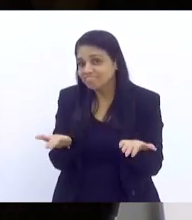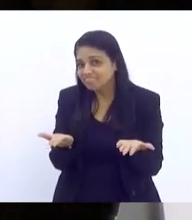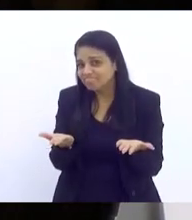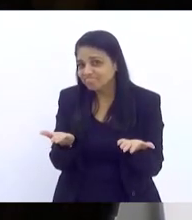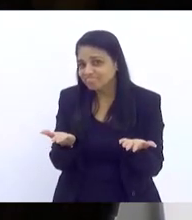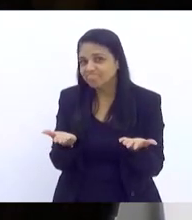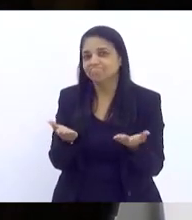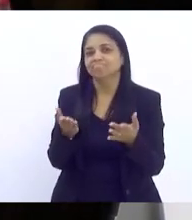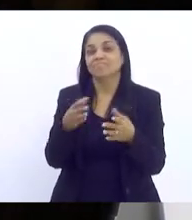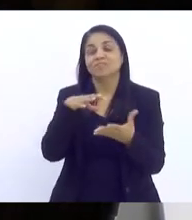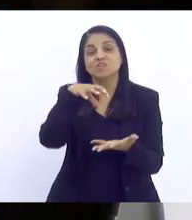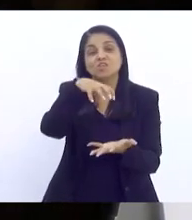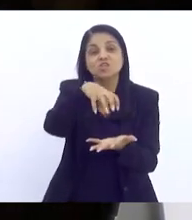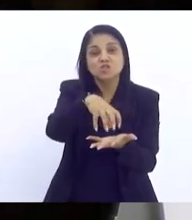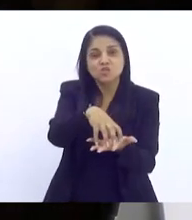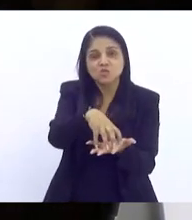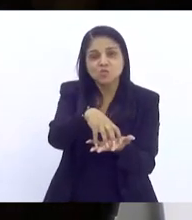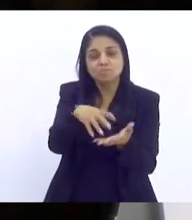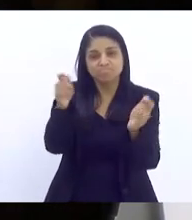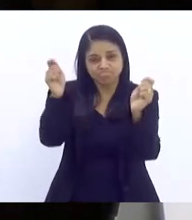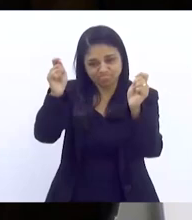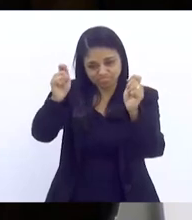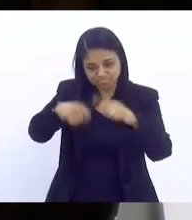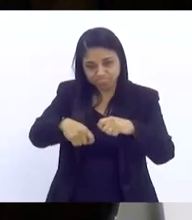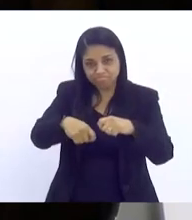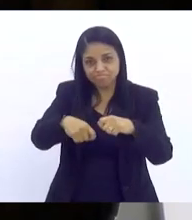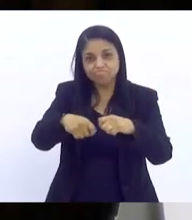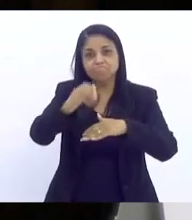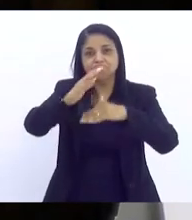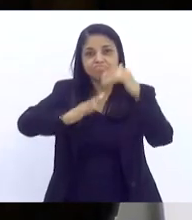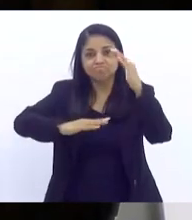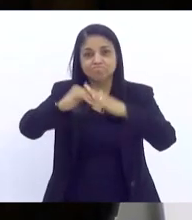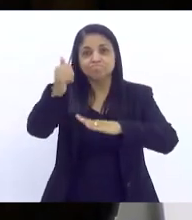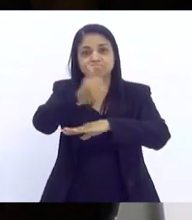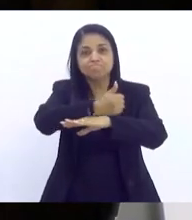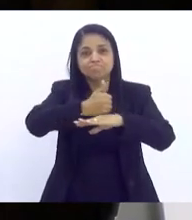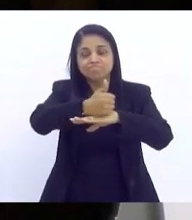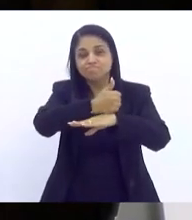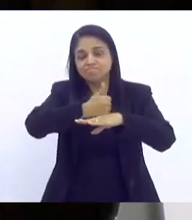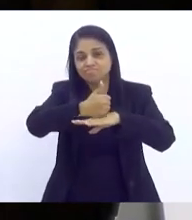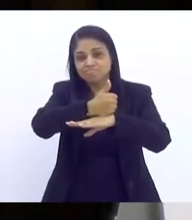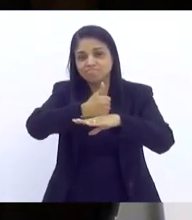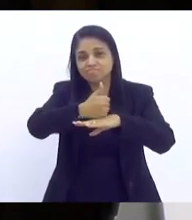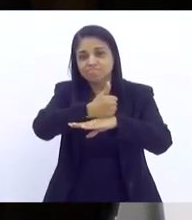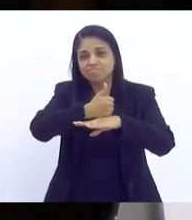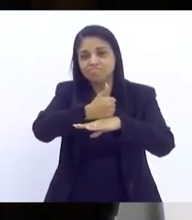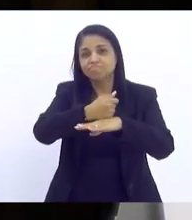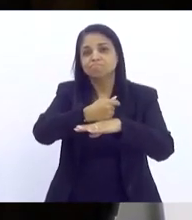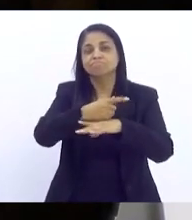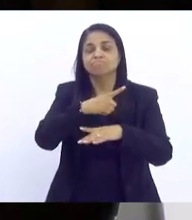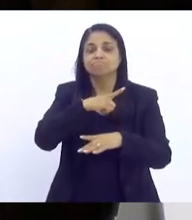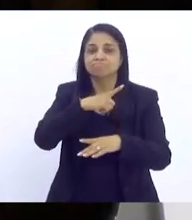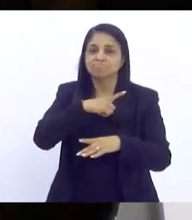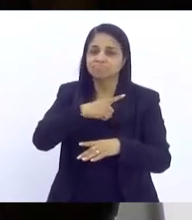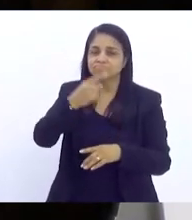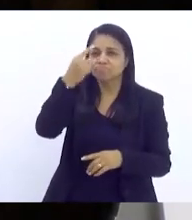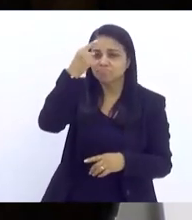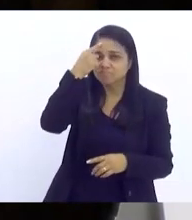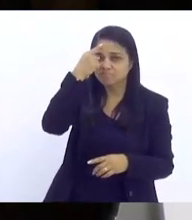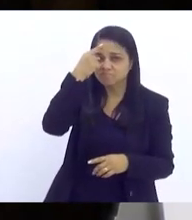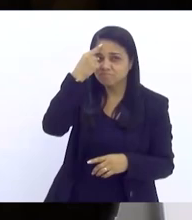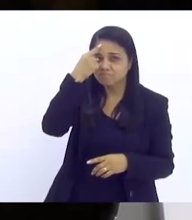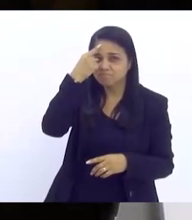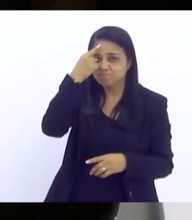E que núcleos de competência profissionais de fato a gente tem que pensar para ocupar